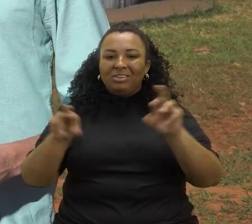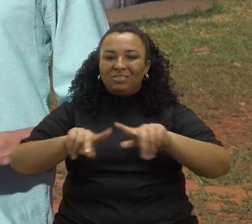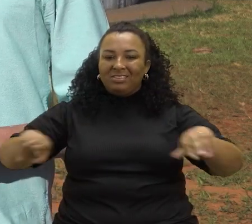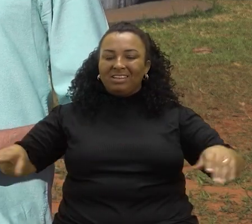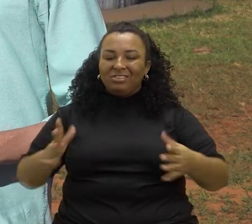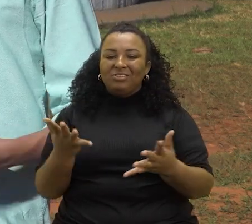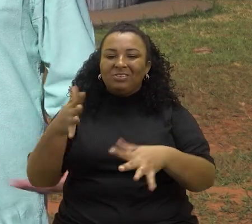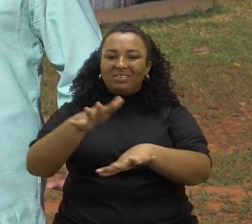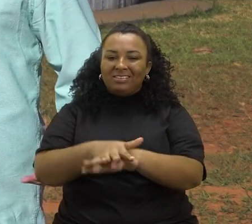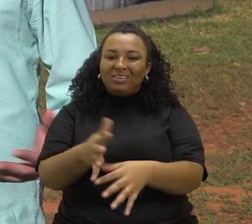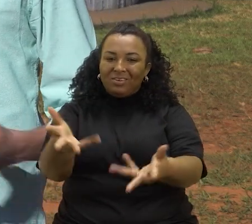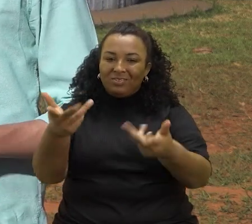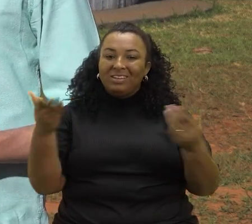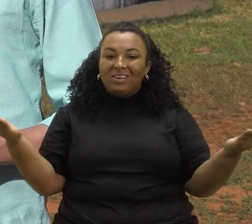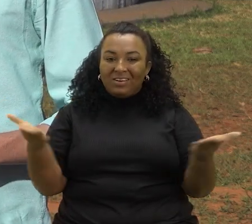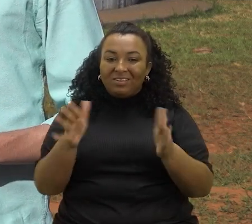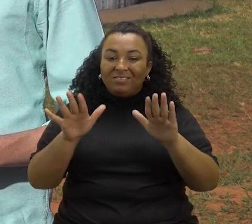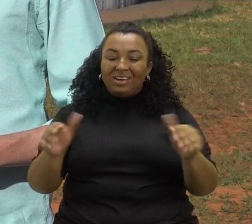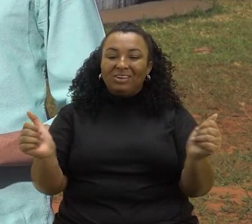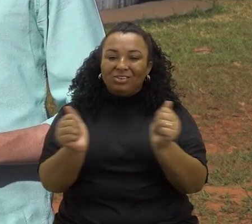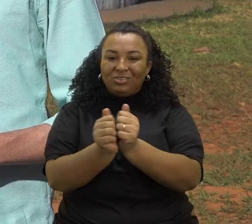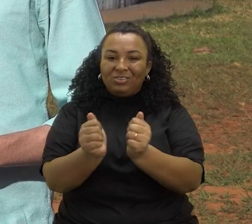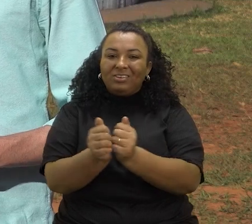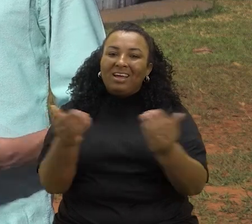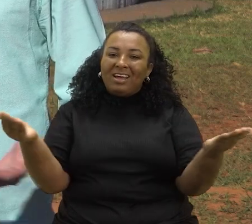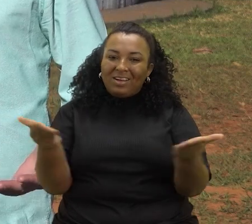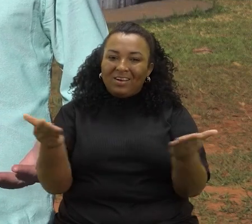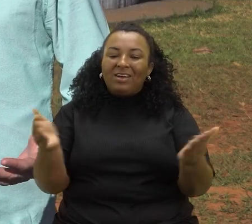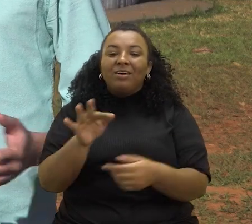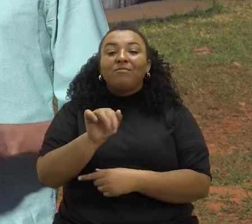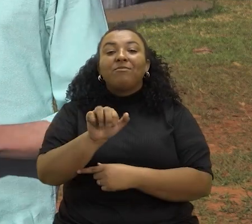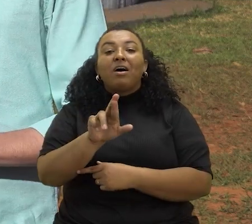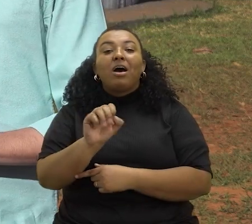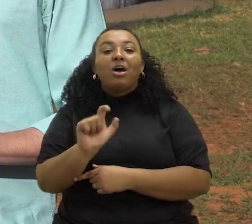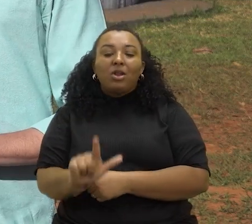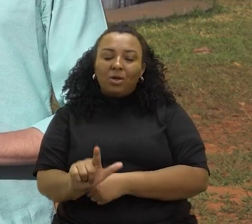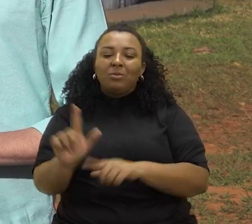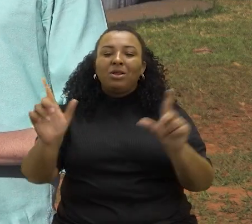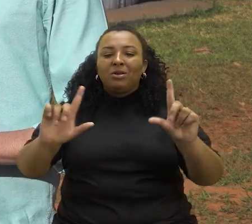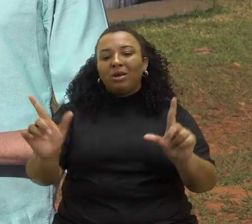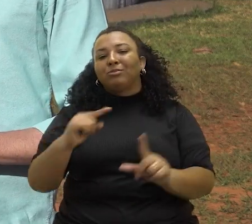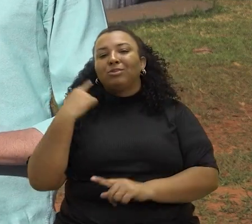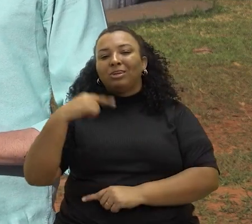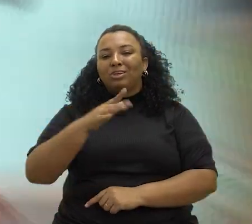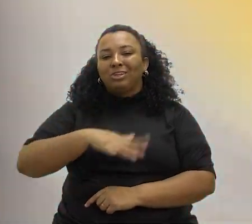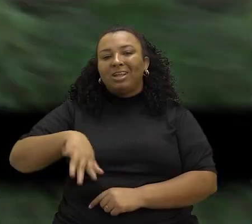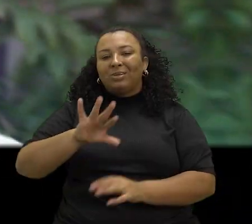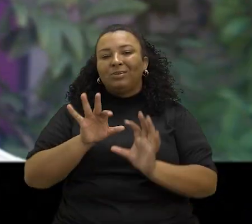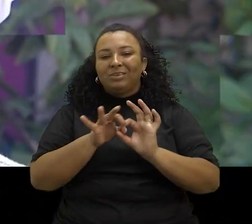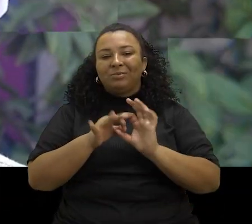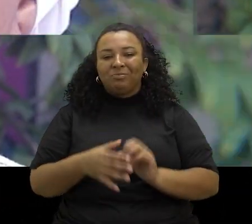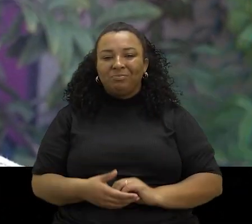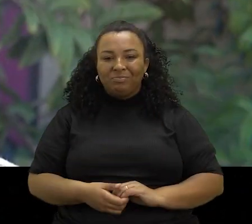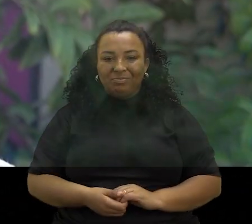e inclusão. Te convido a ficar conosco nessa jornada. Este é o Farol, programa da Advocacia Geral da União.